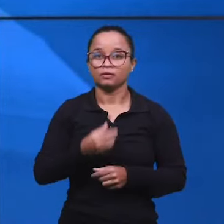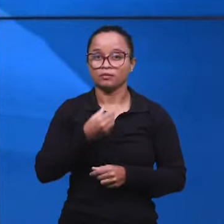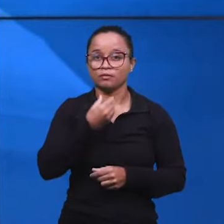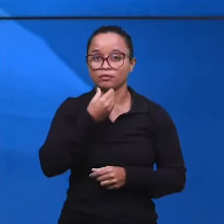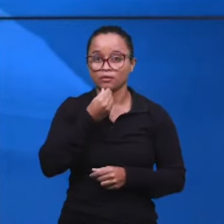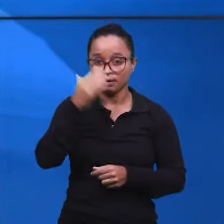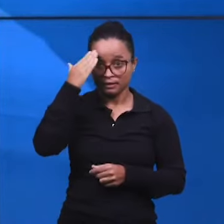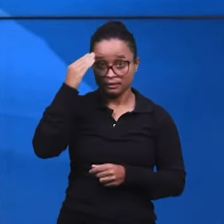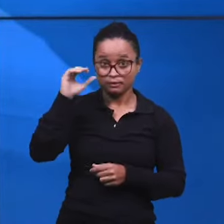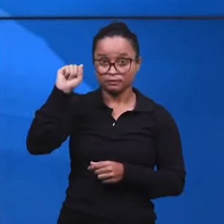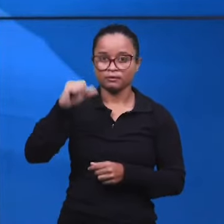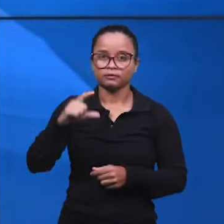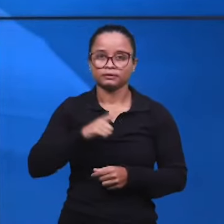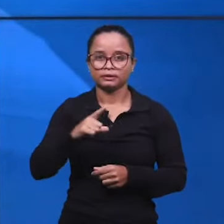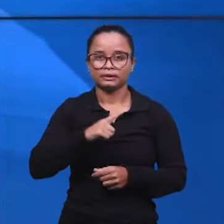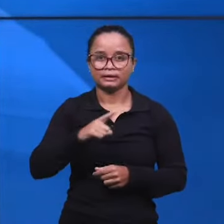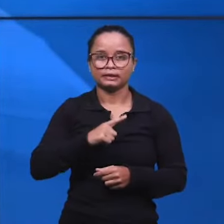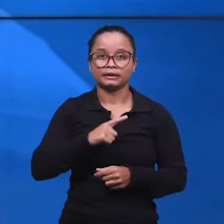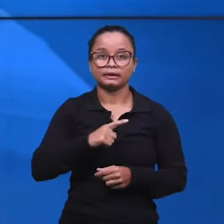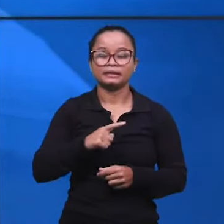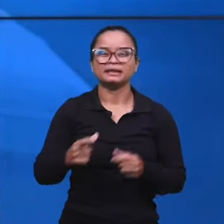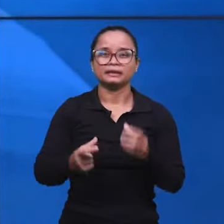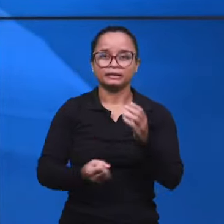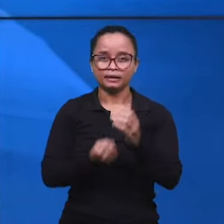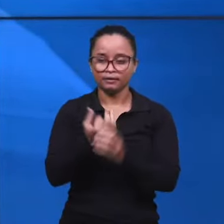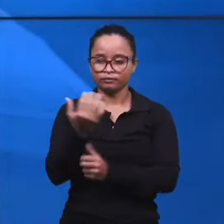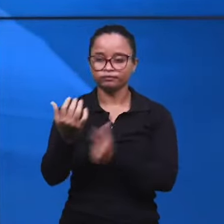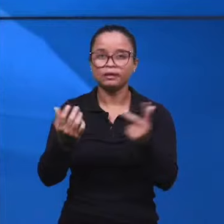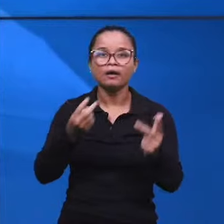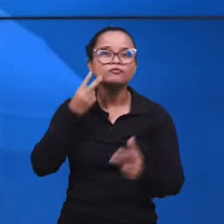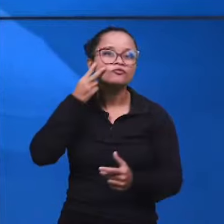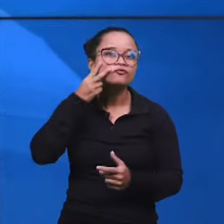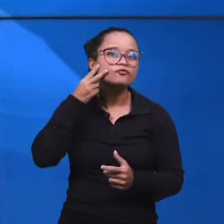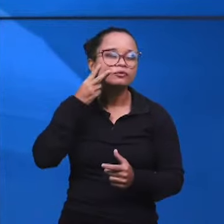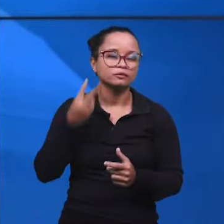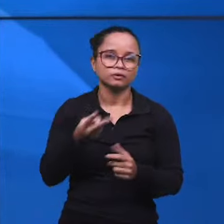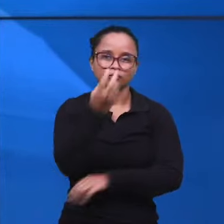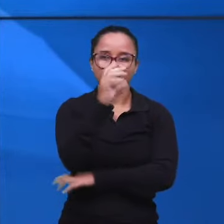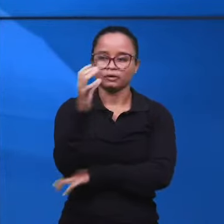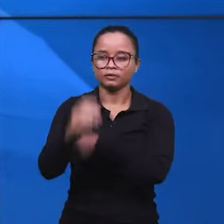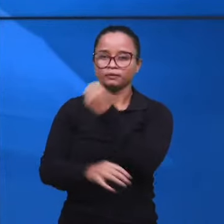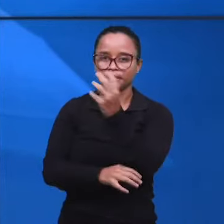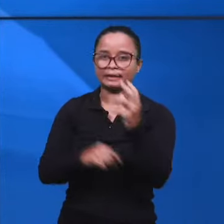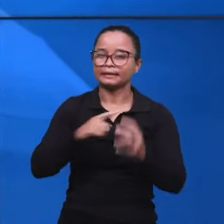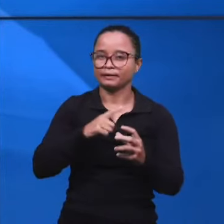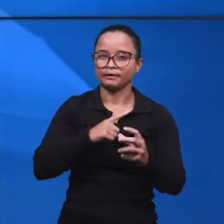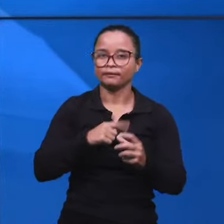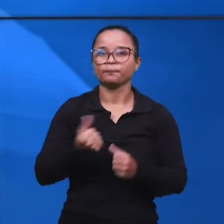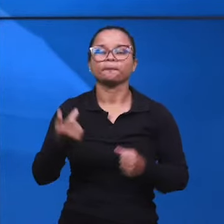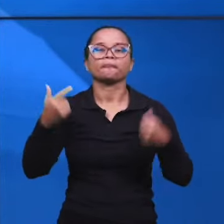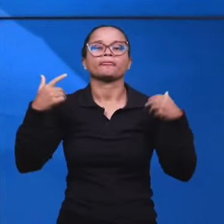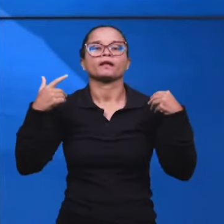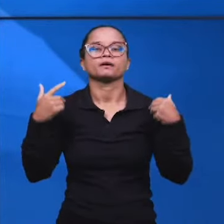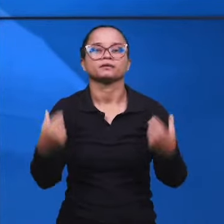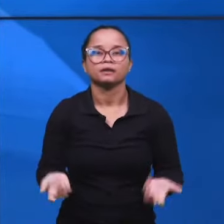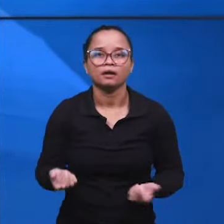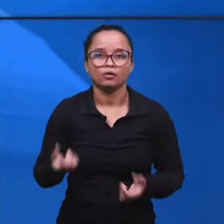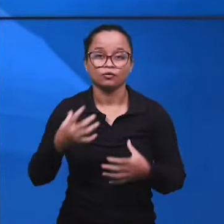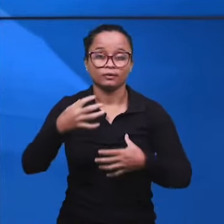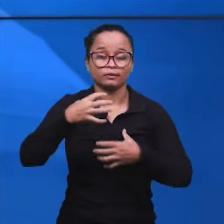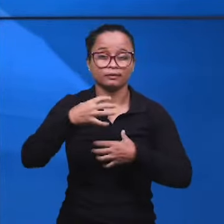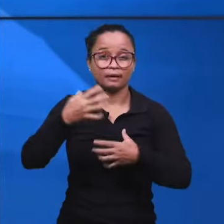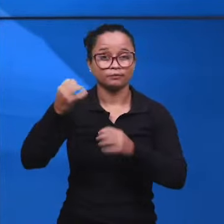Salomão uma vinha. Então, aqui, teve Salomão uma vinha. O sentido profético vai ser